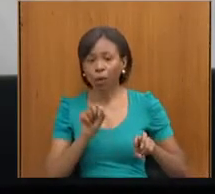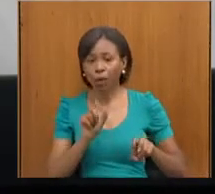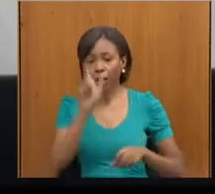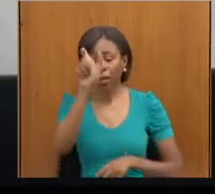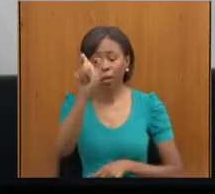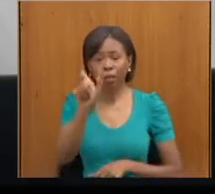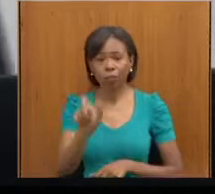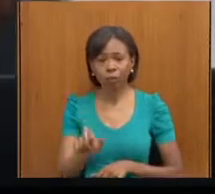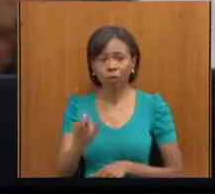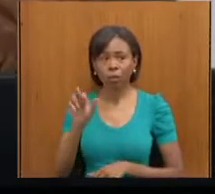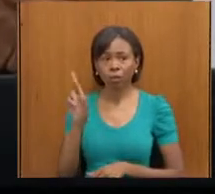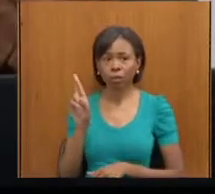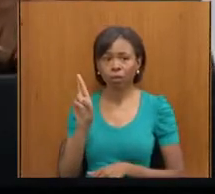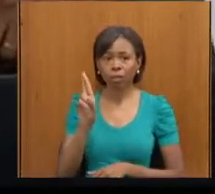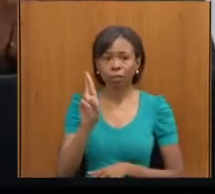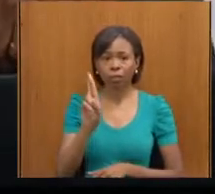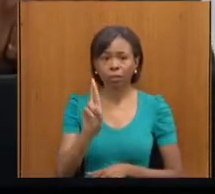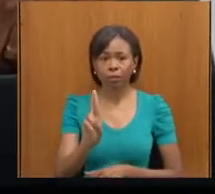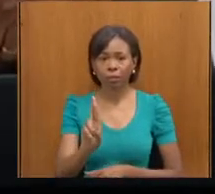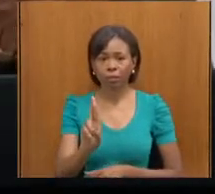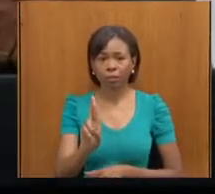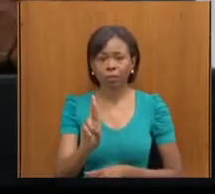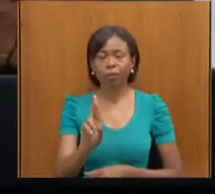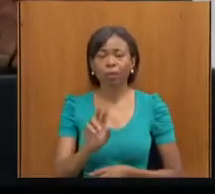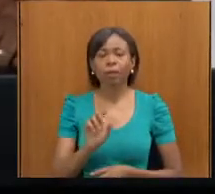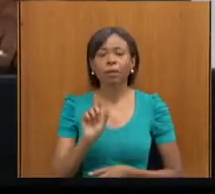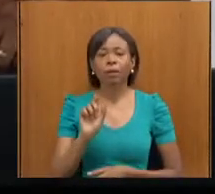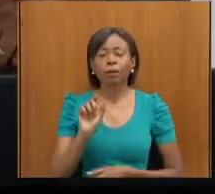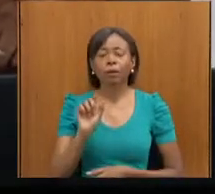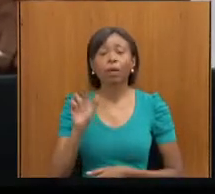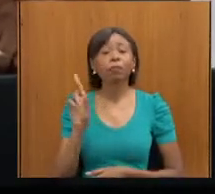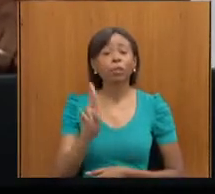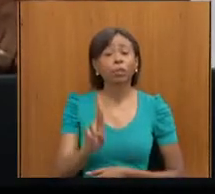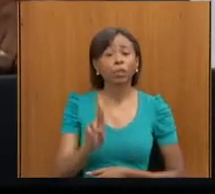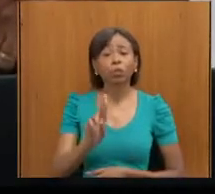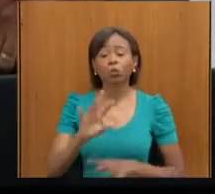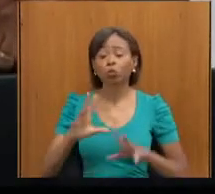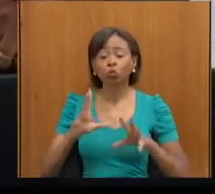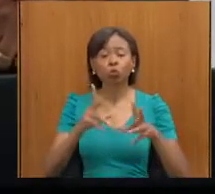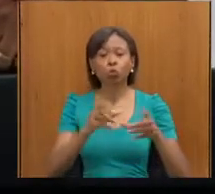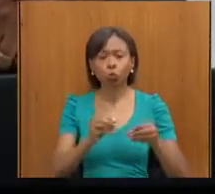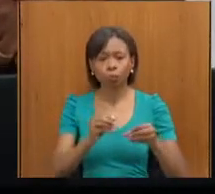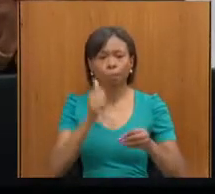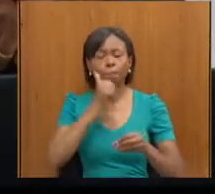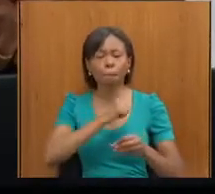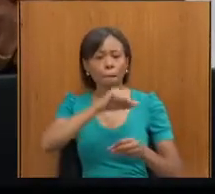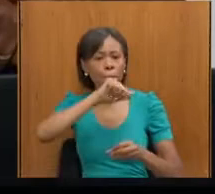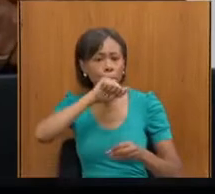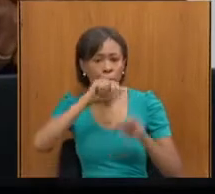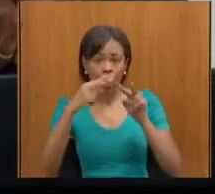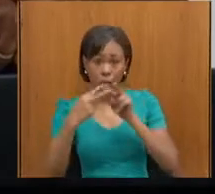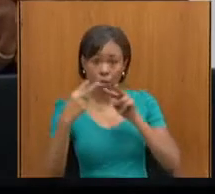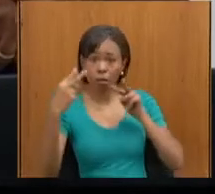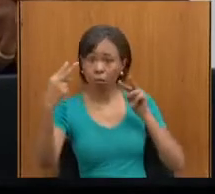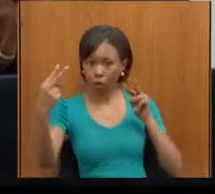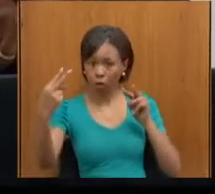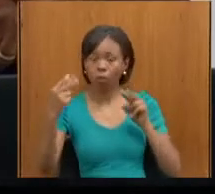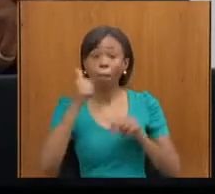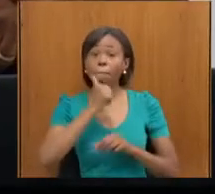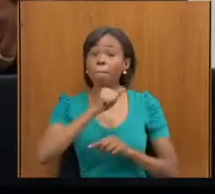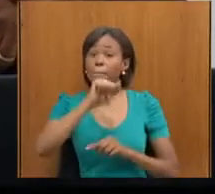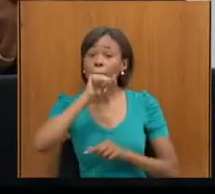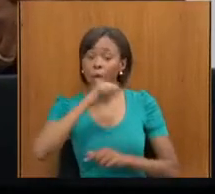representando aí todas as mães que estão aí acompanhando de forma remota, todas as mães das pessoas com